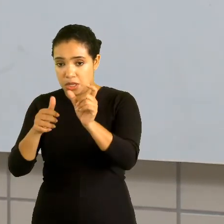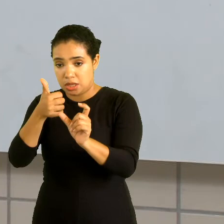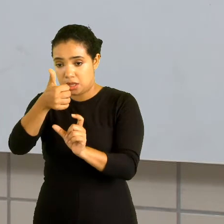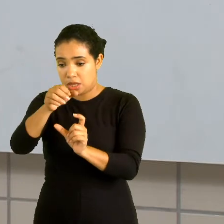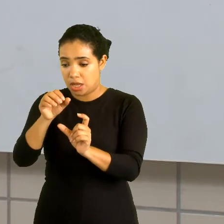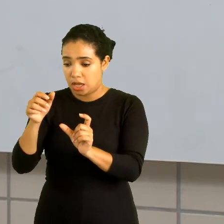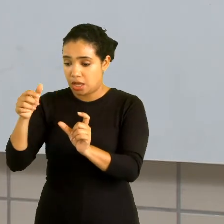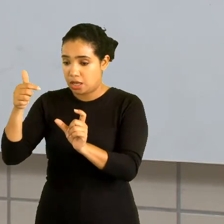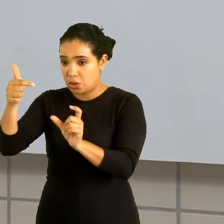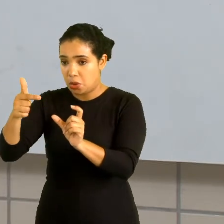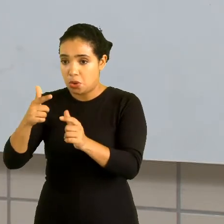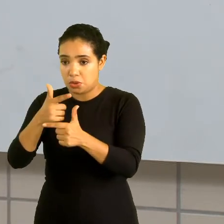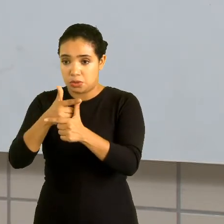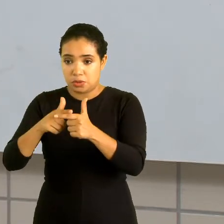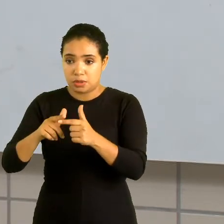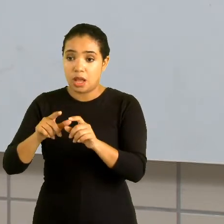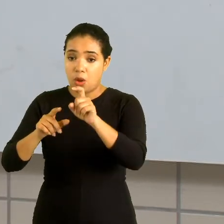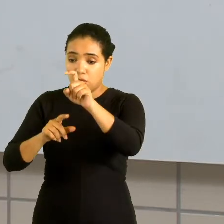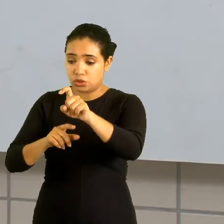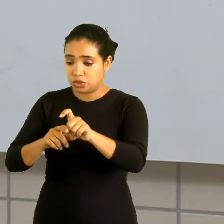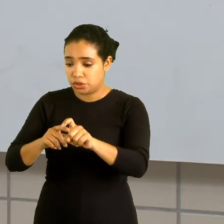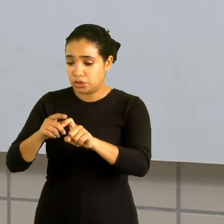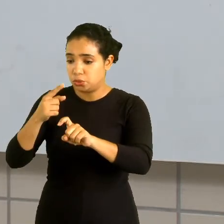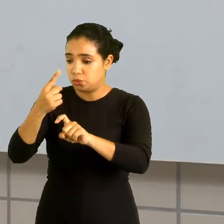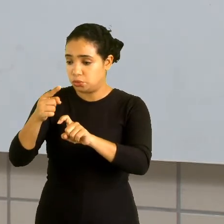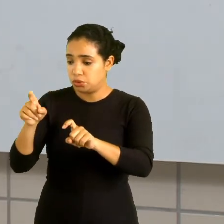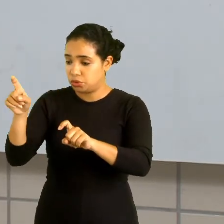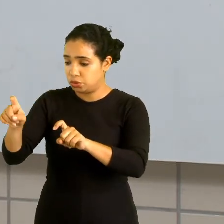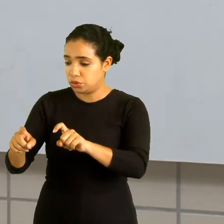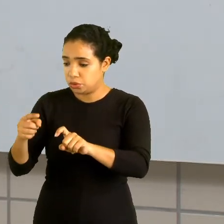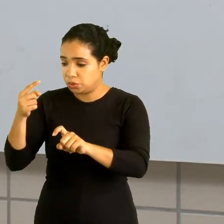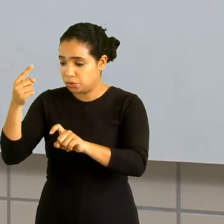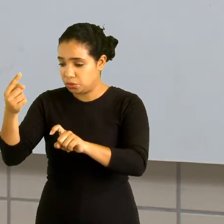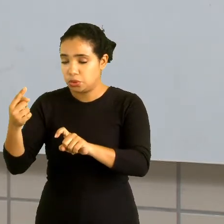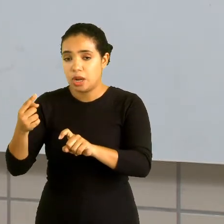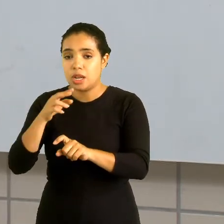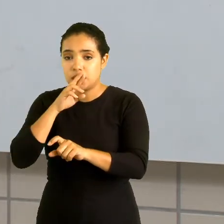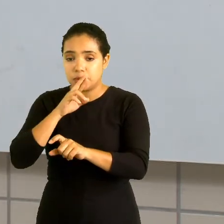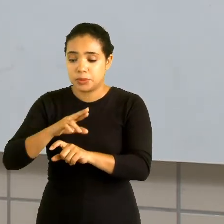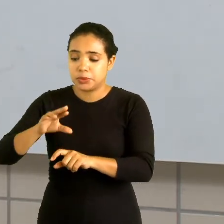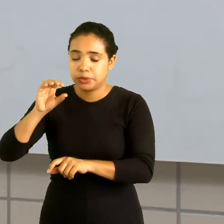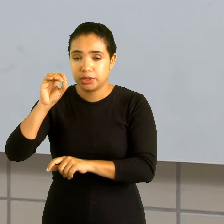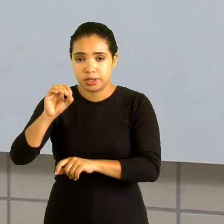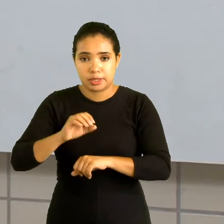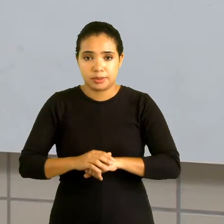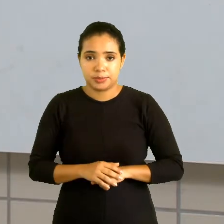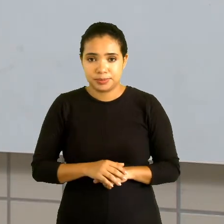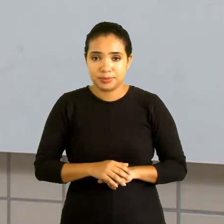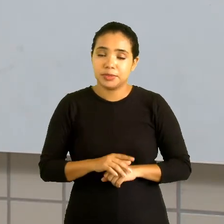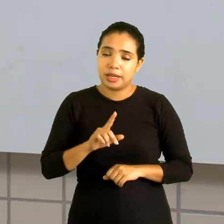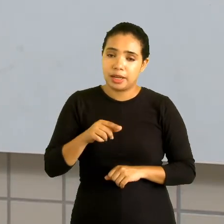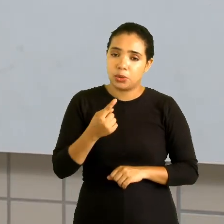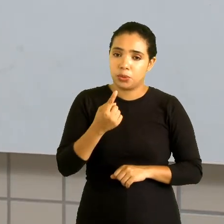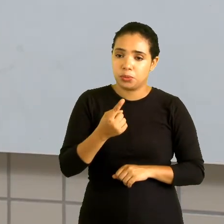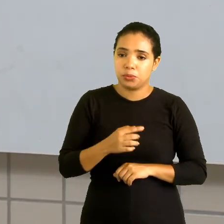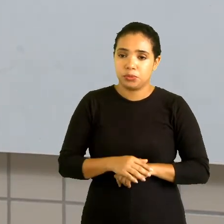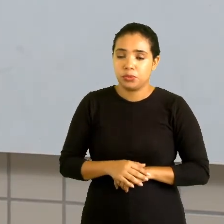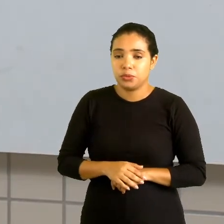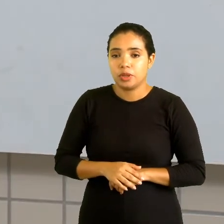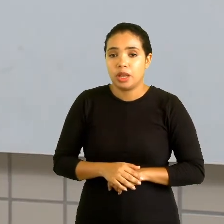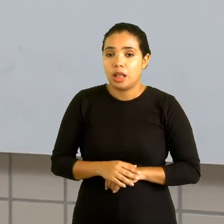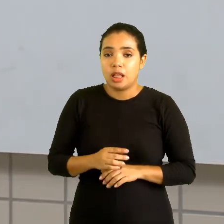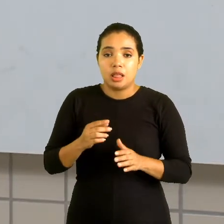menos 1. 1 menos 1 é 0. x elevado a 0. x elevado a 0 é 1. Ele não precisa